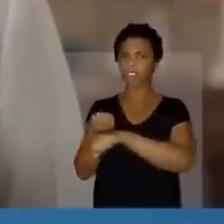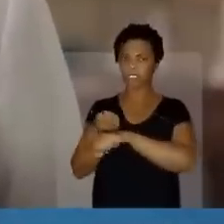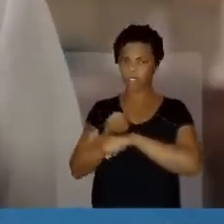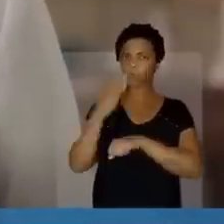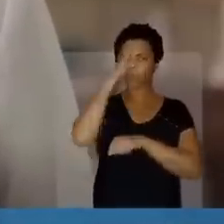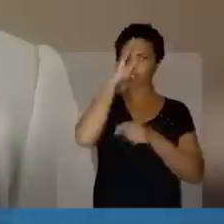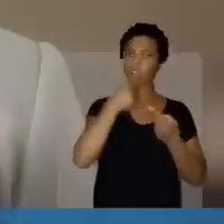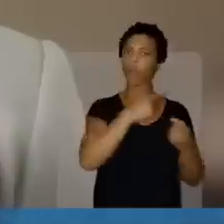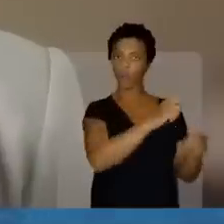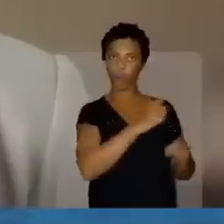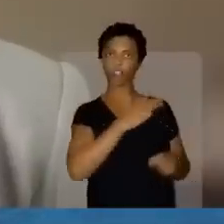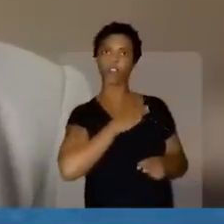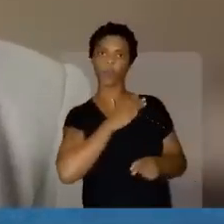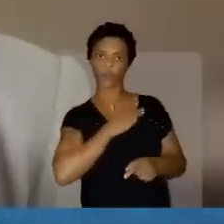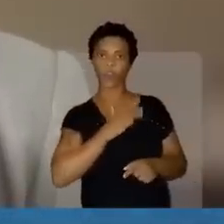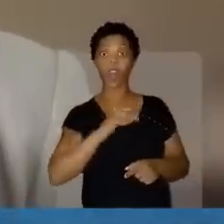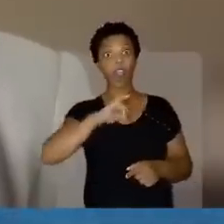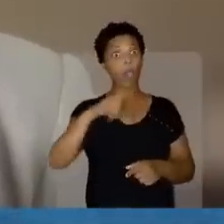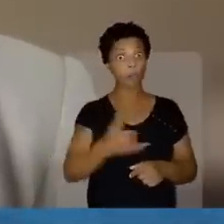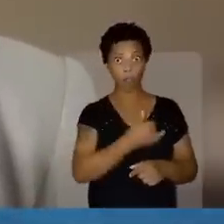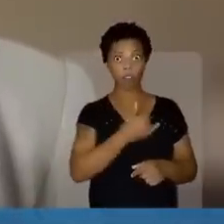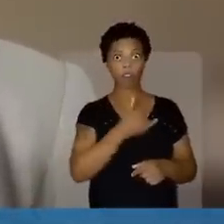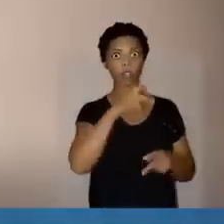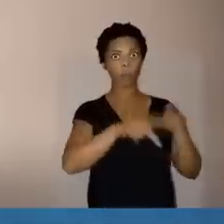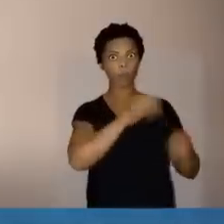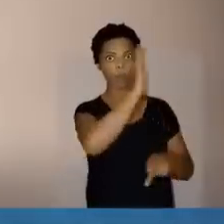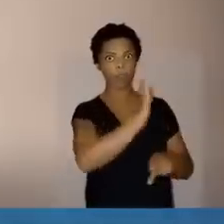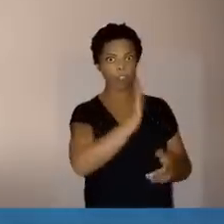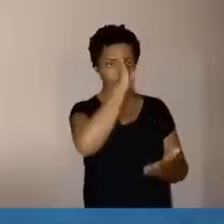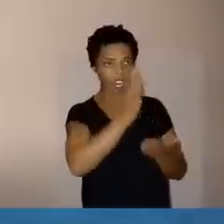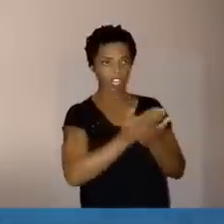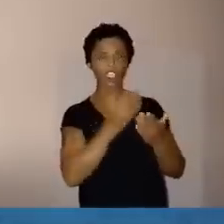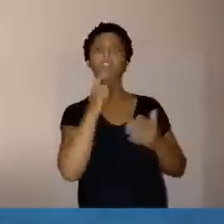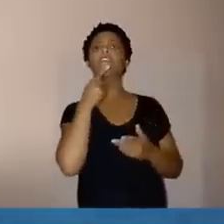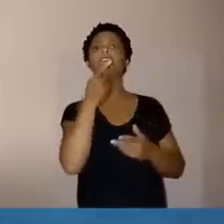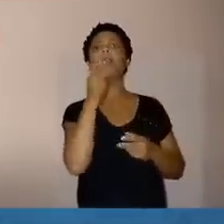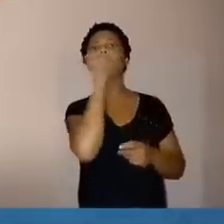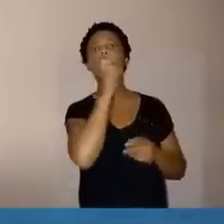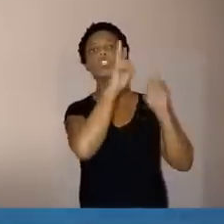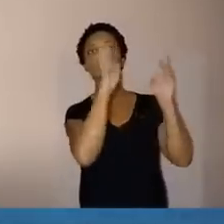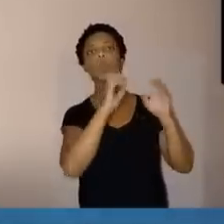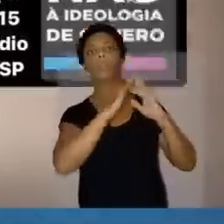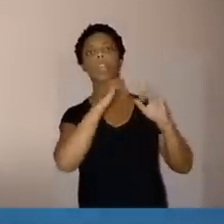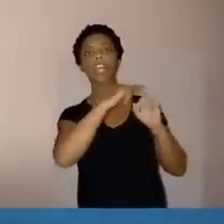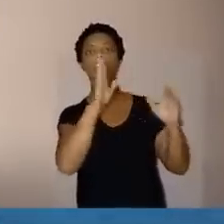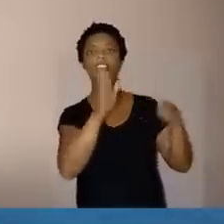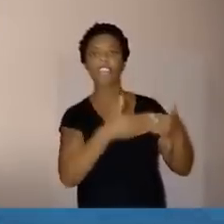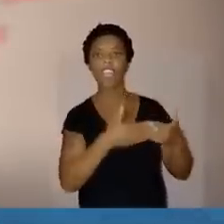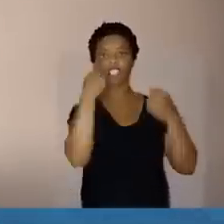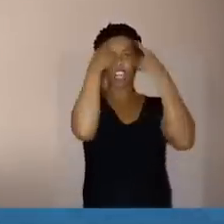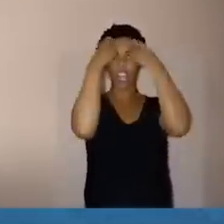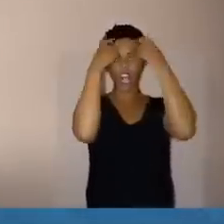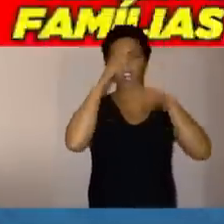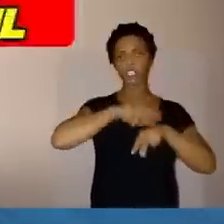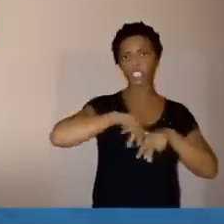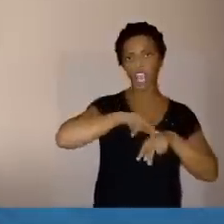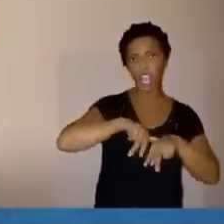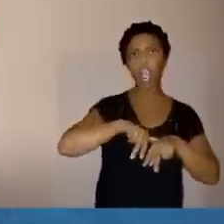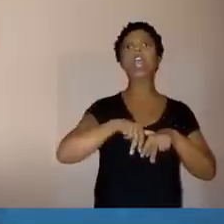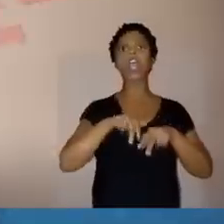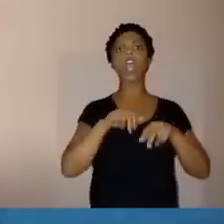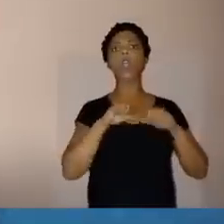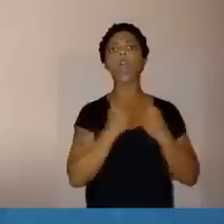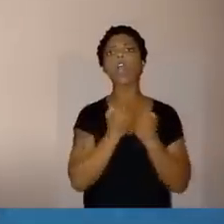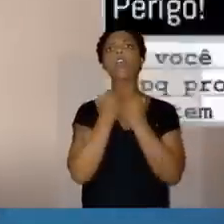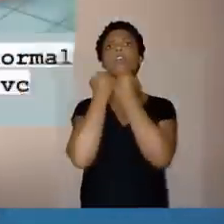Bolsonaro contra Lula. Ele abusa da fé dos brasileiros com mentiras sobre fechar as igrejas, ideologia de gênero, sobre defender